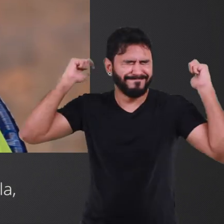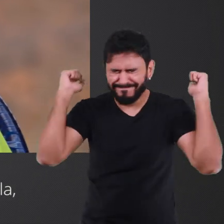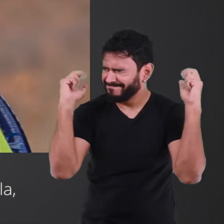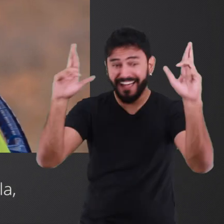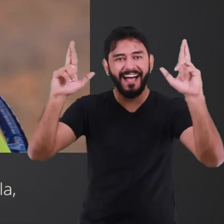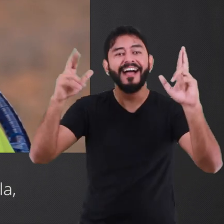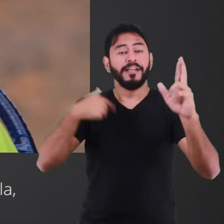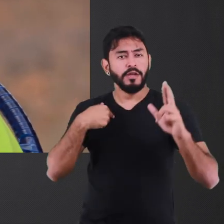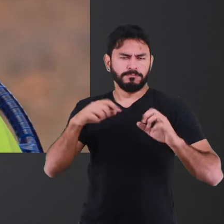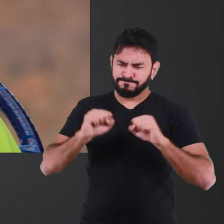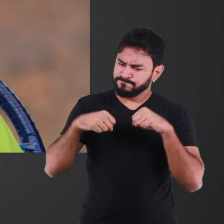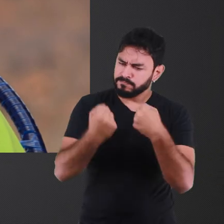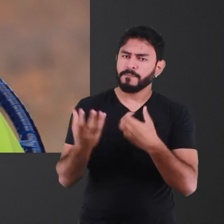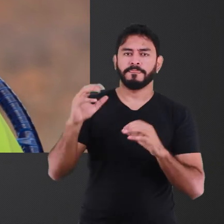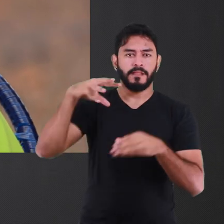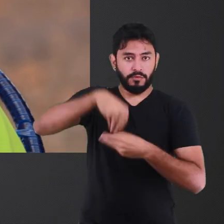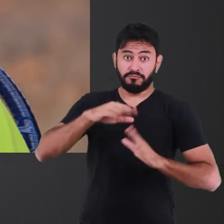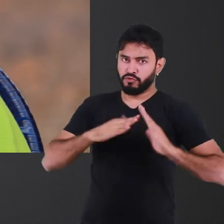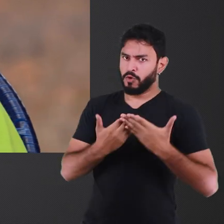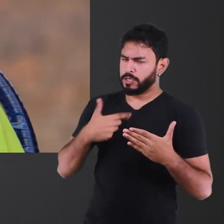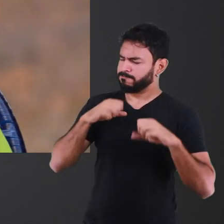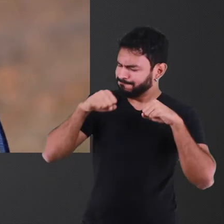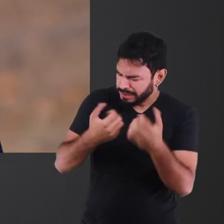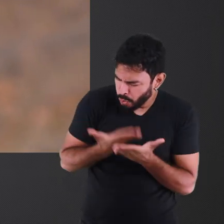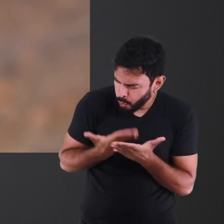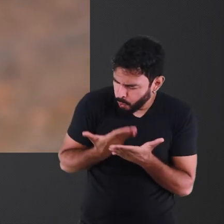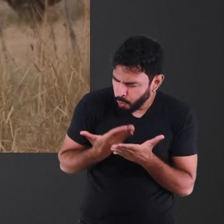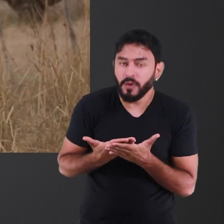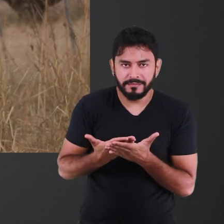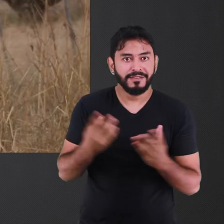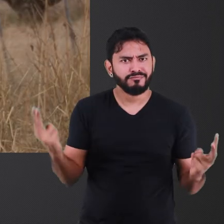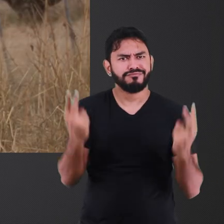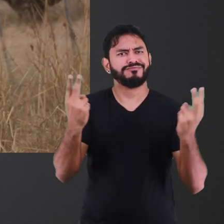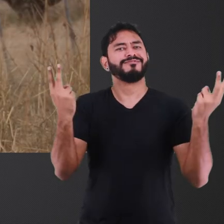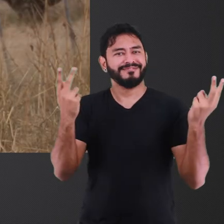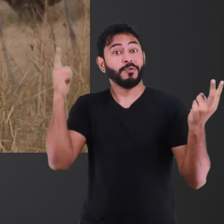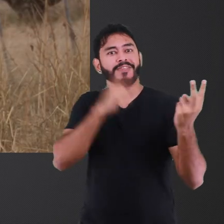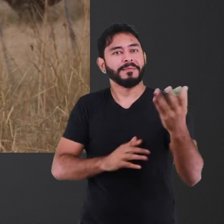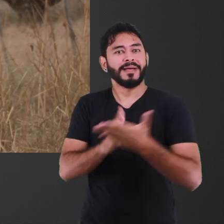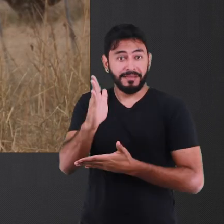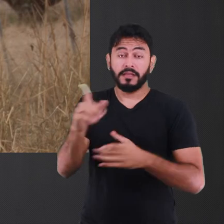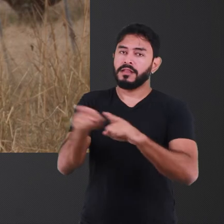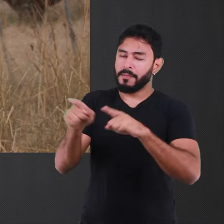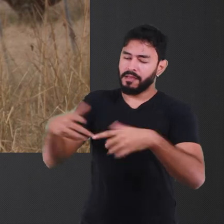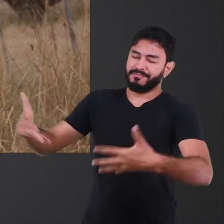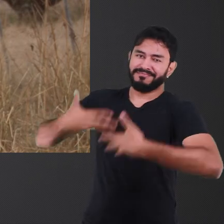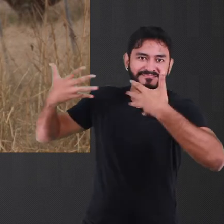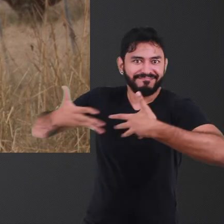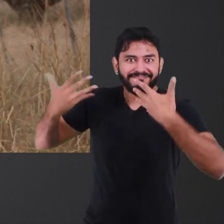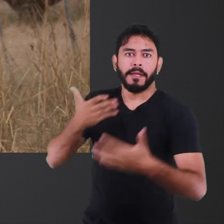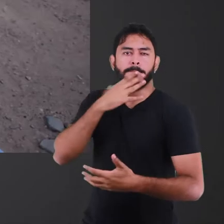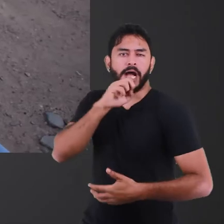o ano na minha escola, que no caso era em Carapuça, valeu a pena. E sempre com o incentivo dos meus pais e dos meus